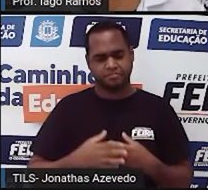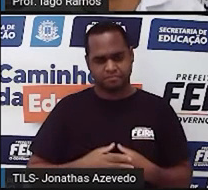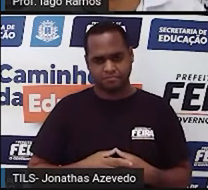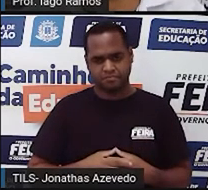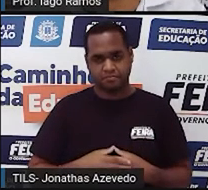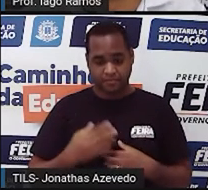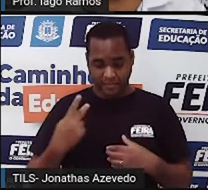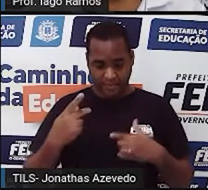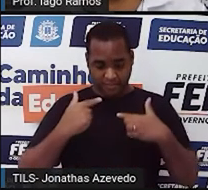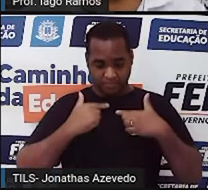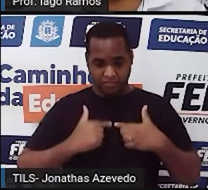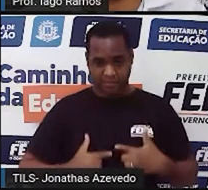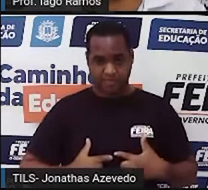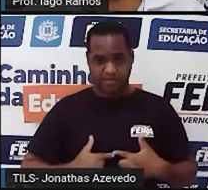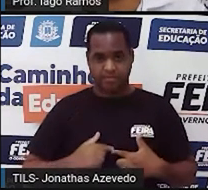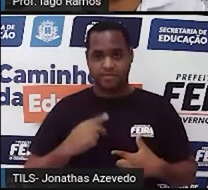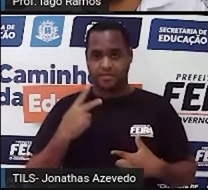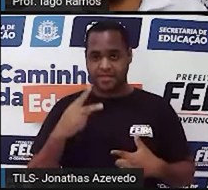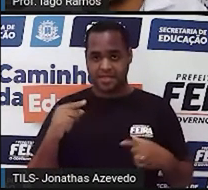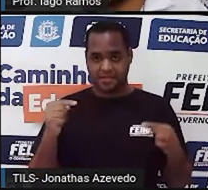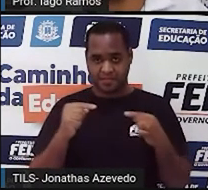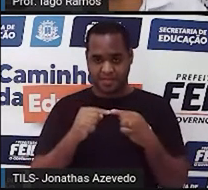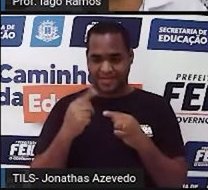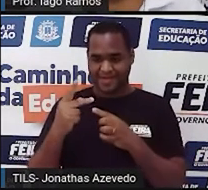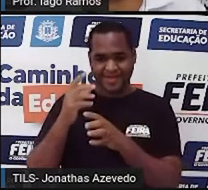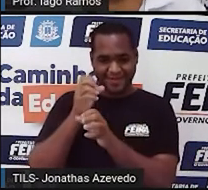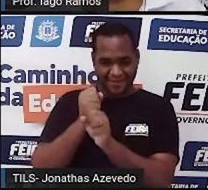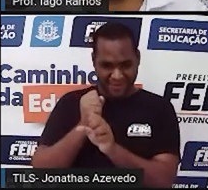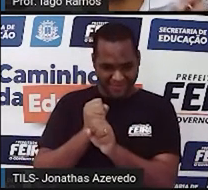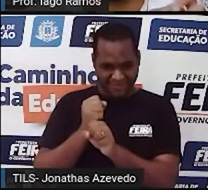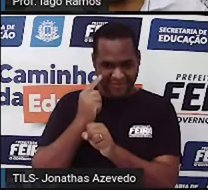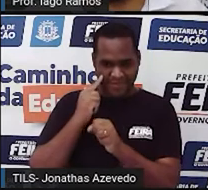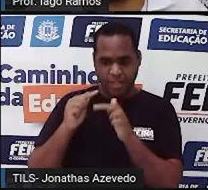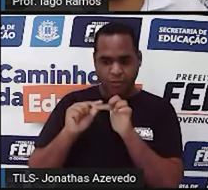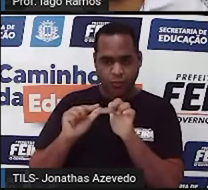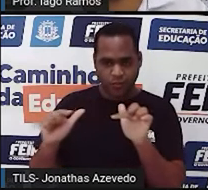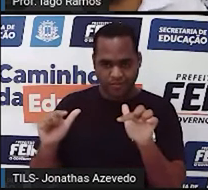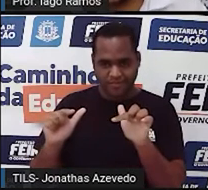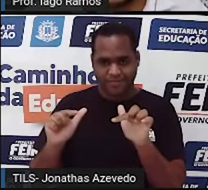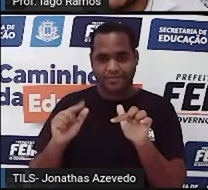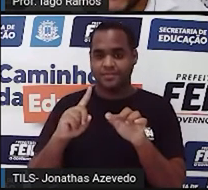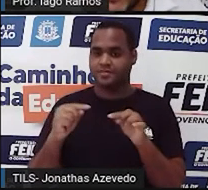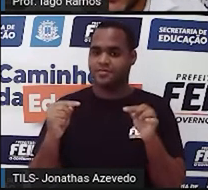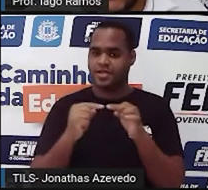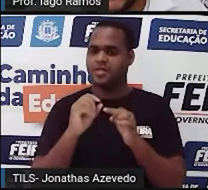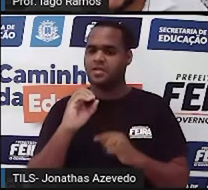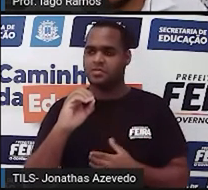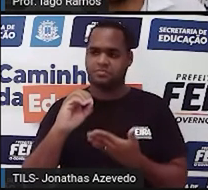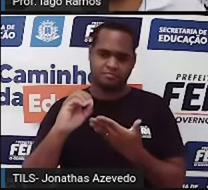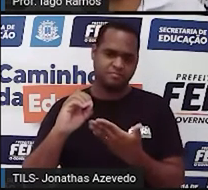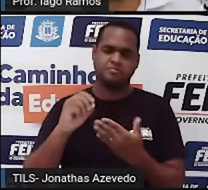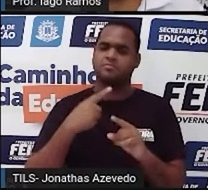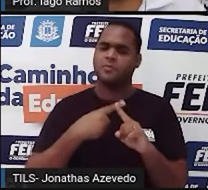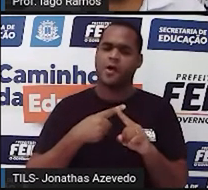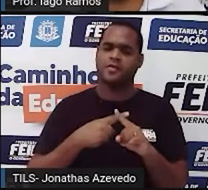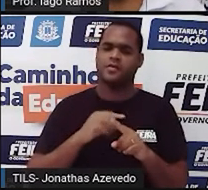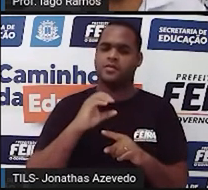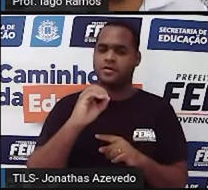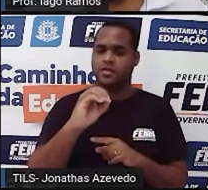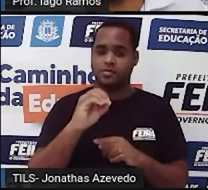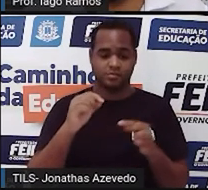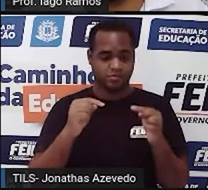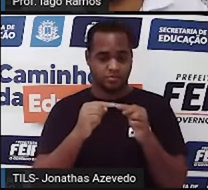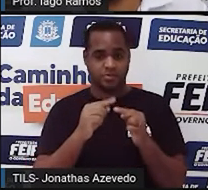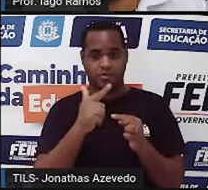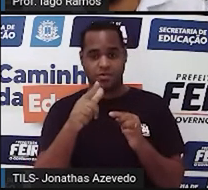o elemento neutro da conta de mais, da adição, é o zero. Por que que é o zero? Porque se você somar